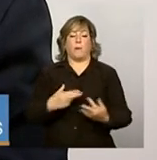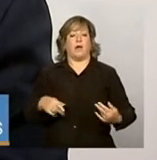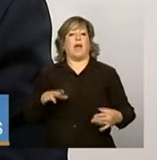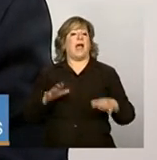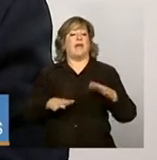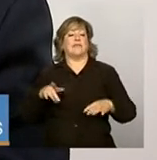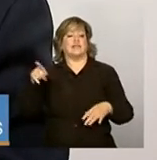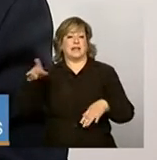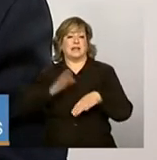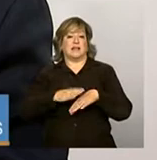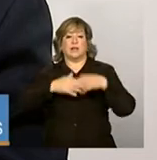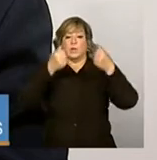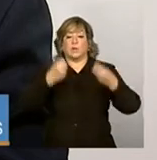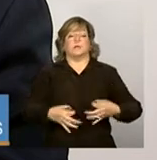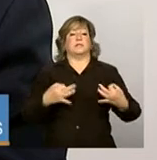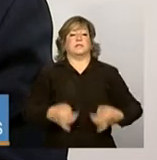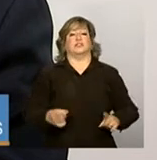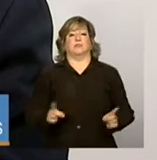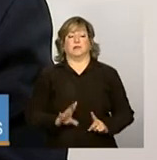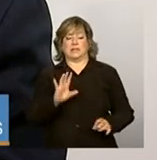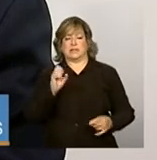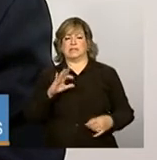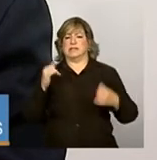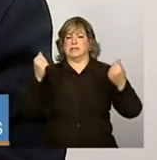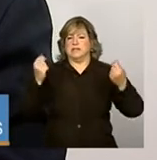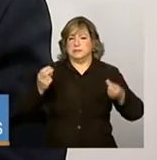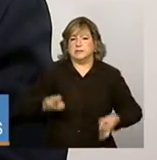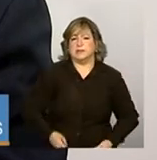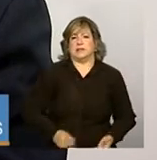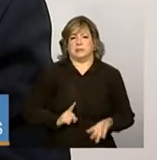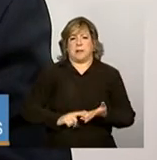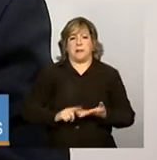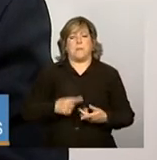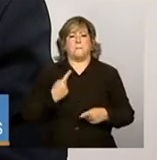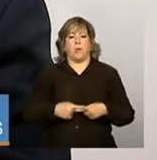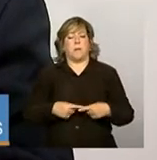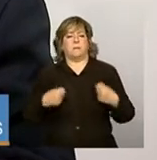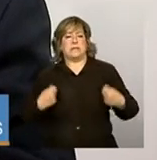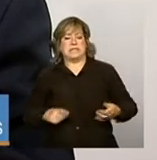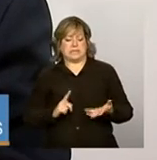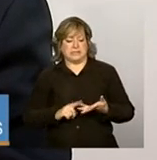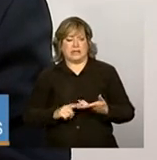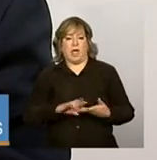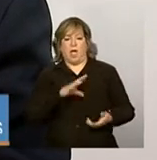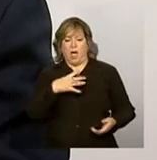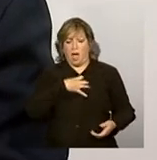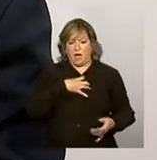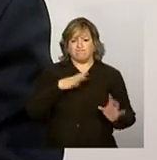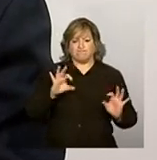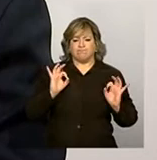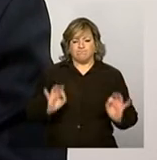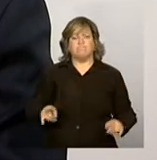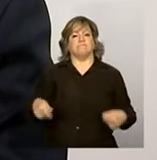feita. Então, se você faz uma explicação, se você justifica, essa justificativa te convence, você vai conseguir convencer